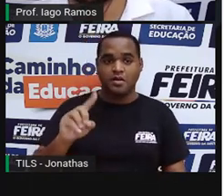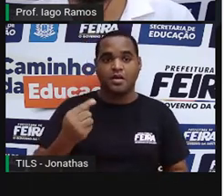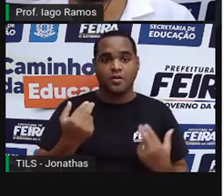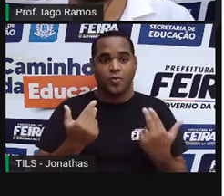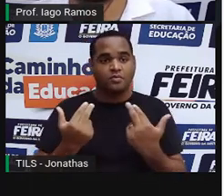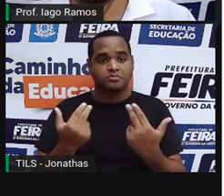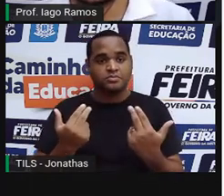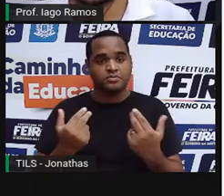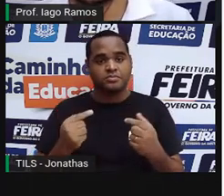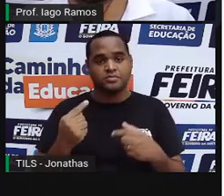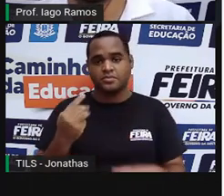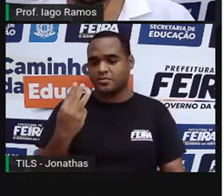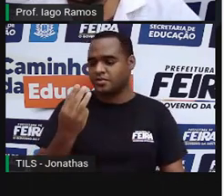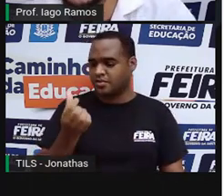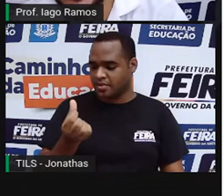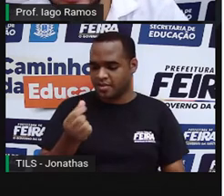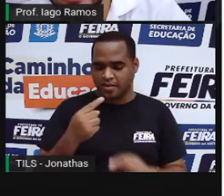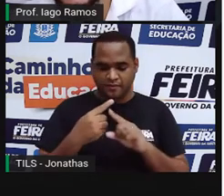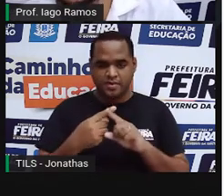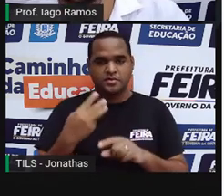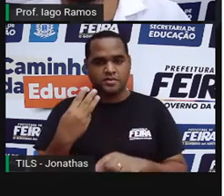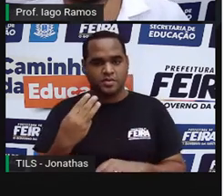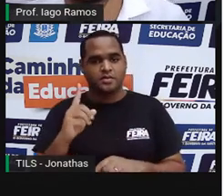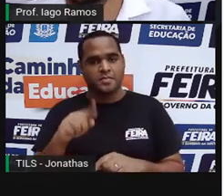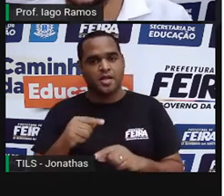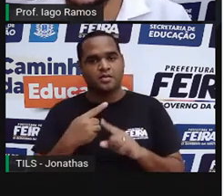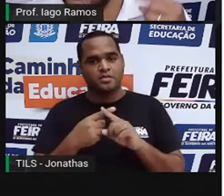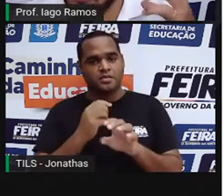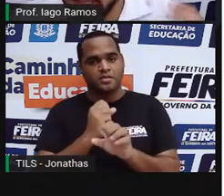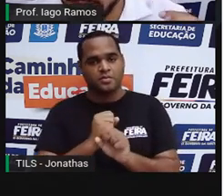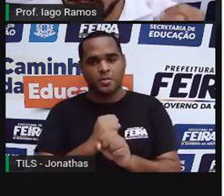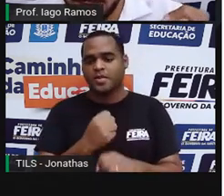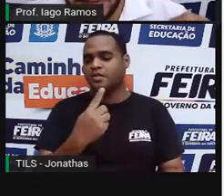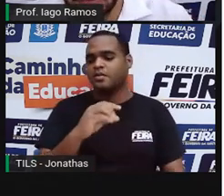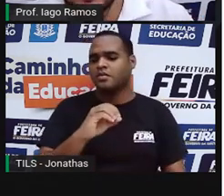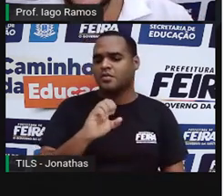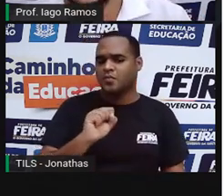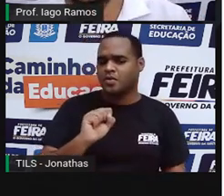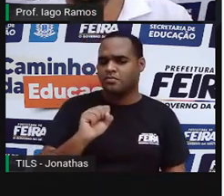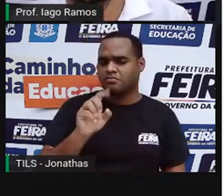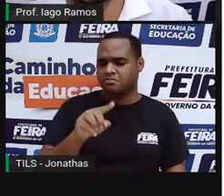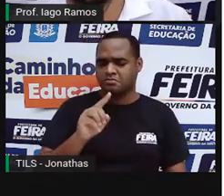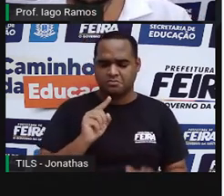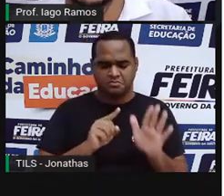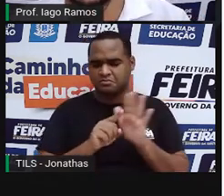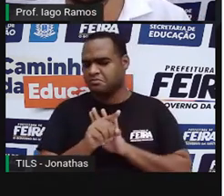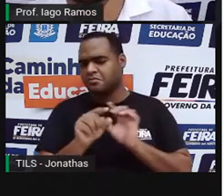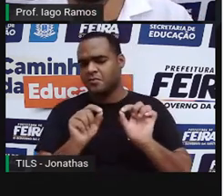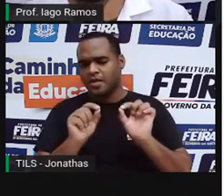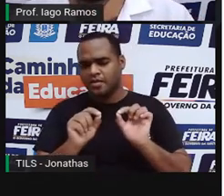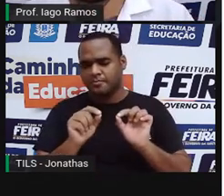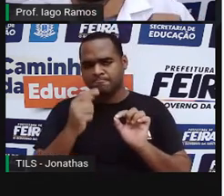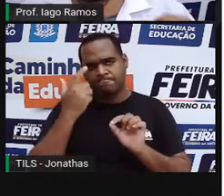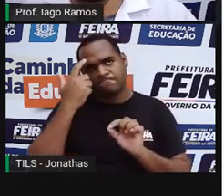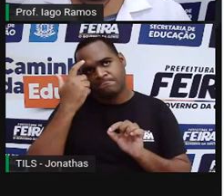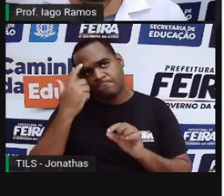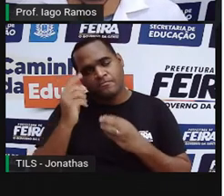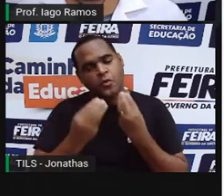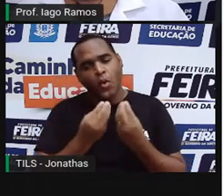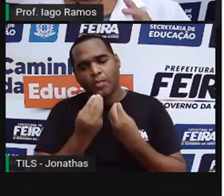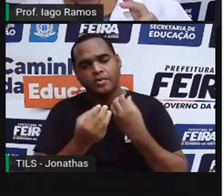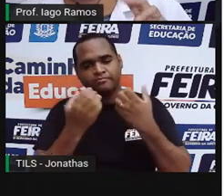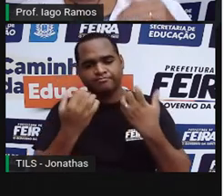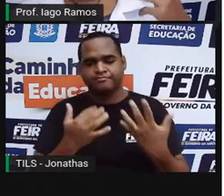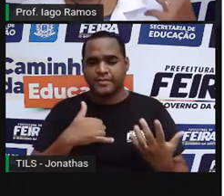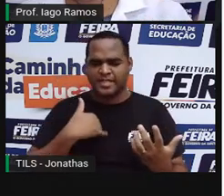forma. 36 vezes 3 dá 108. Então, o que é que a pergunta está querendo te fazer pensar? Sempre